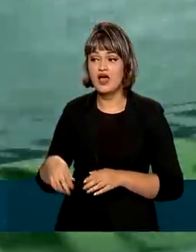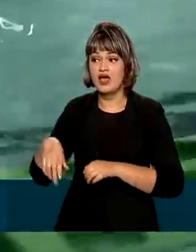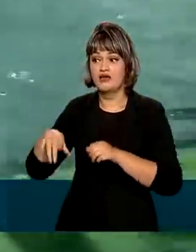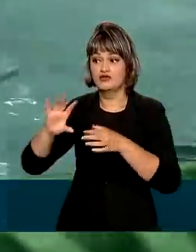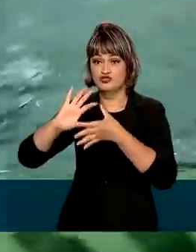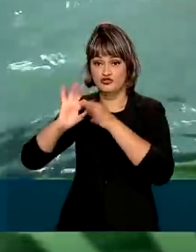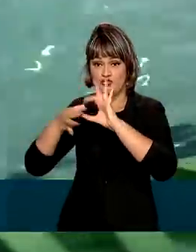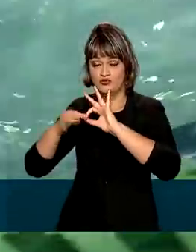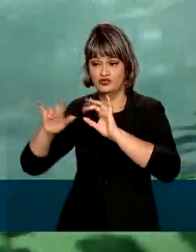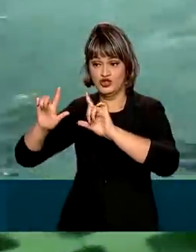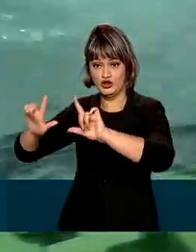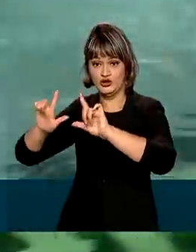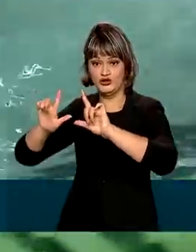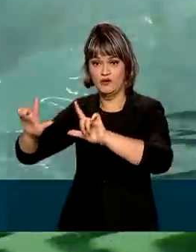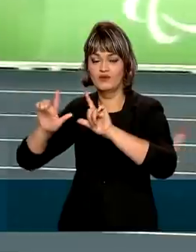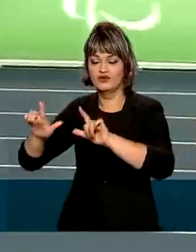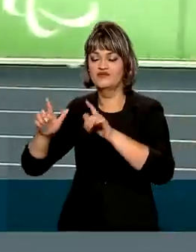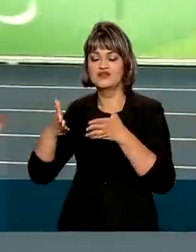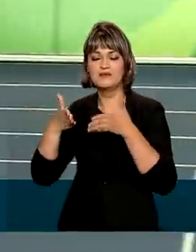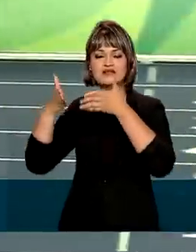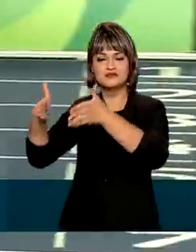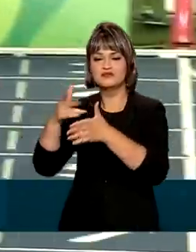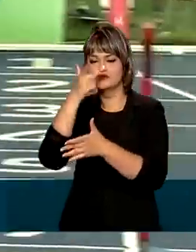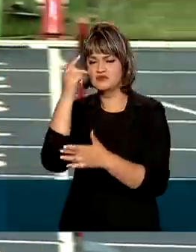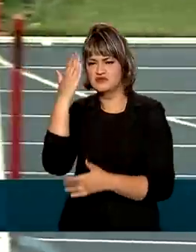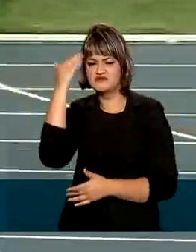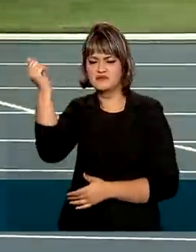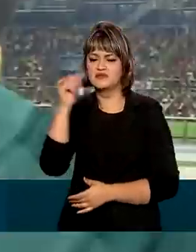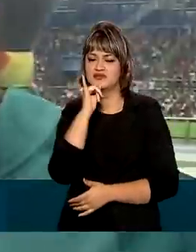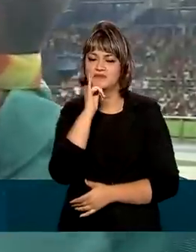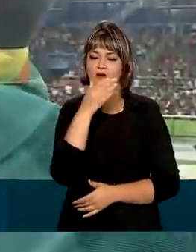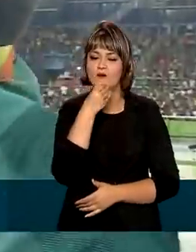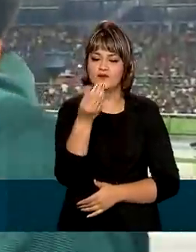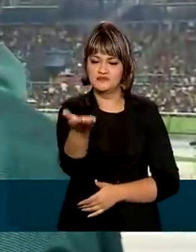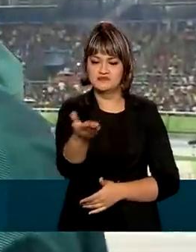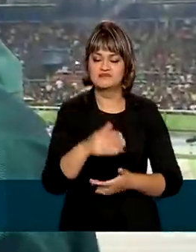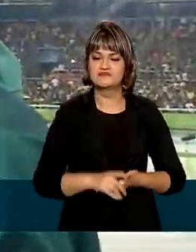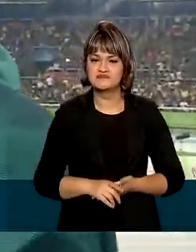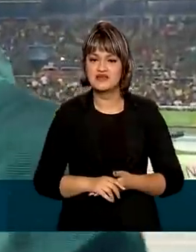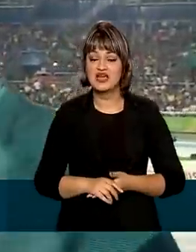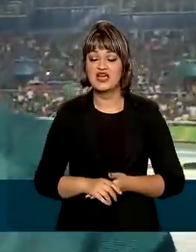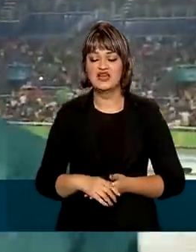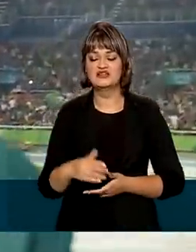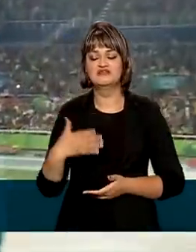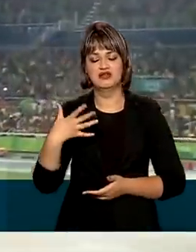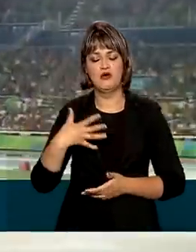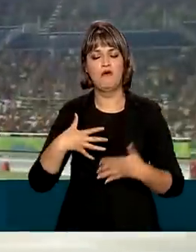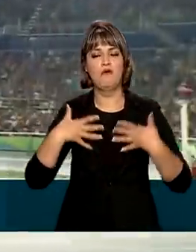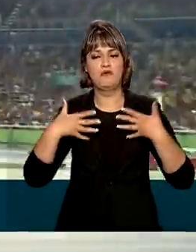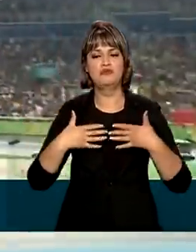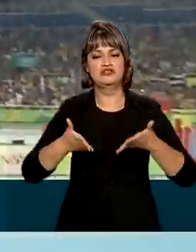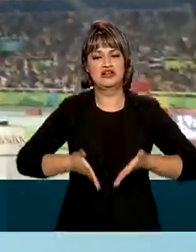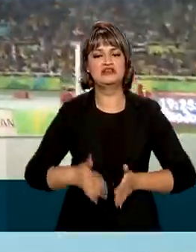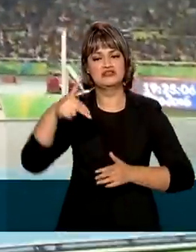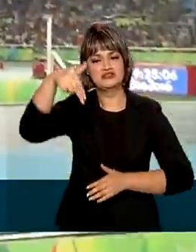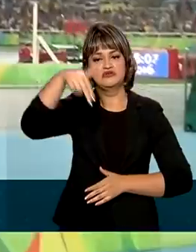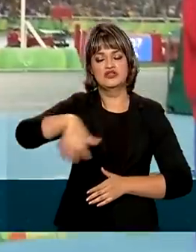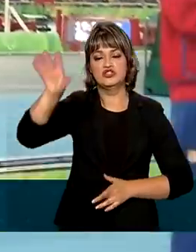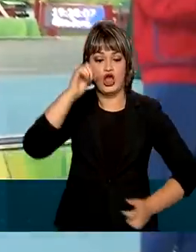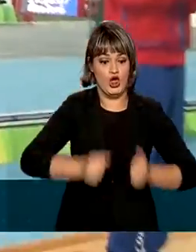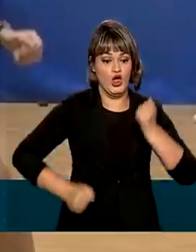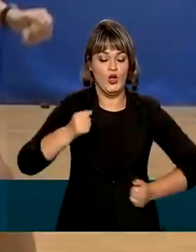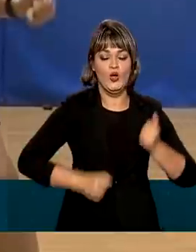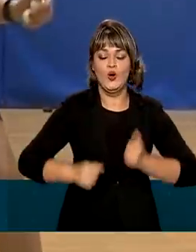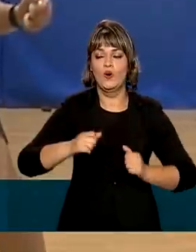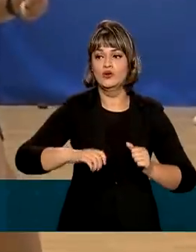pela participação de grandes atletas, como Petrúcio Ferreira, que tem orgulho de ser nordestino e é o velocista mais rápido